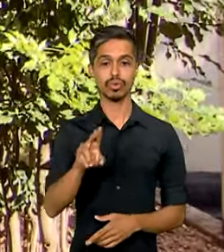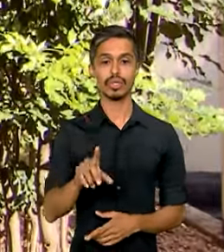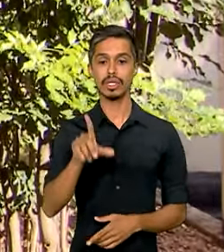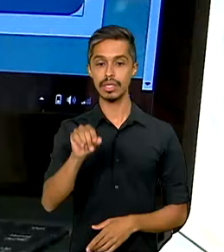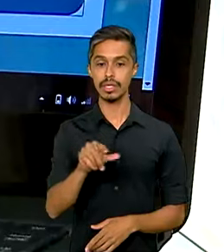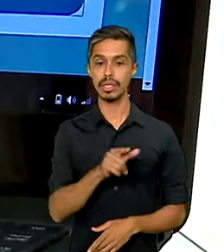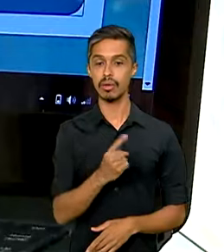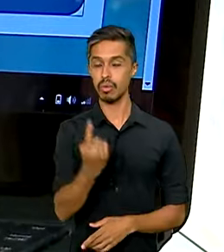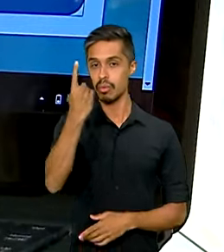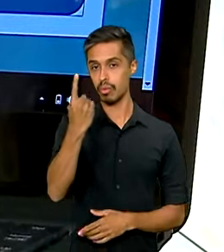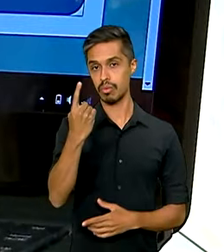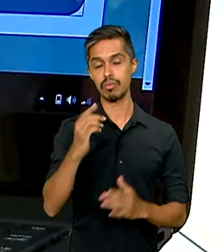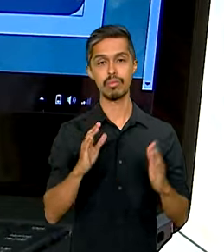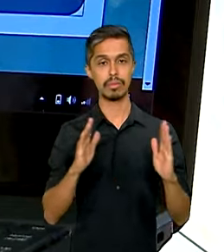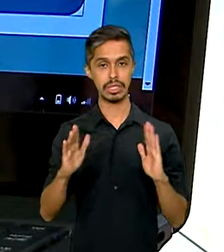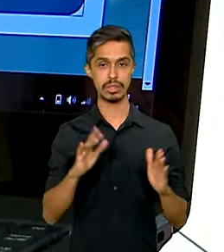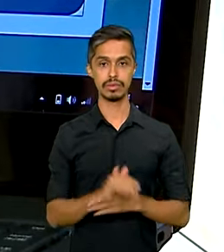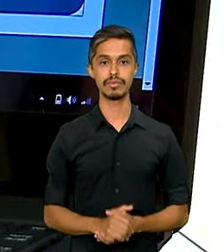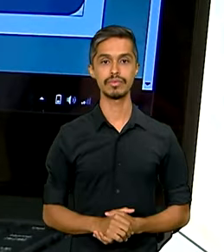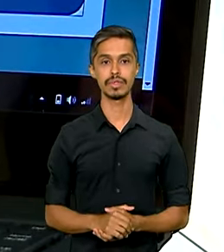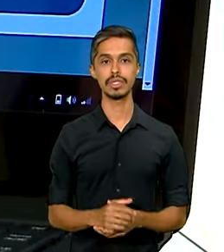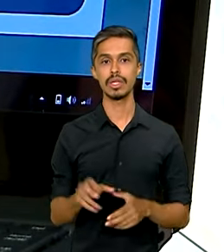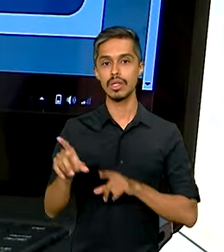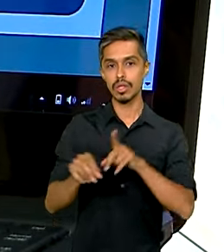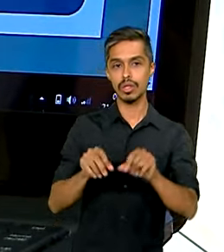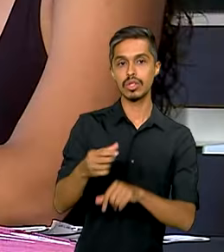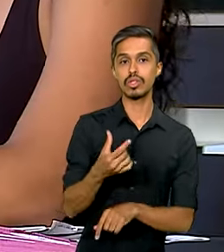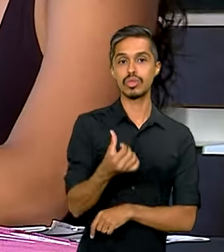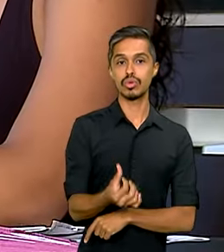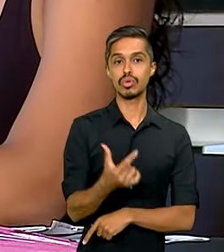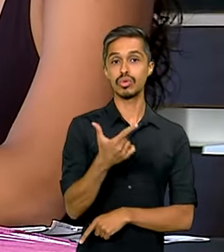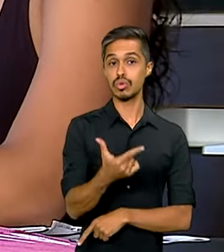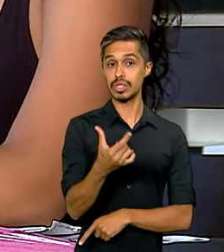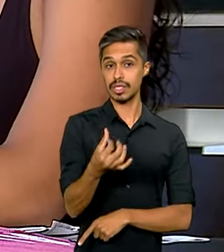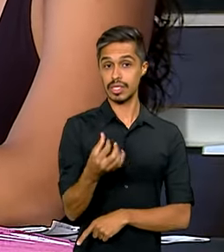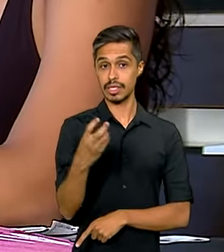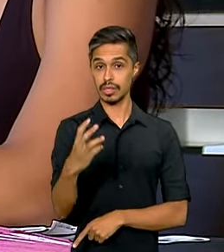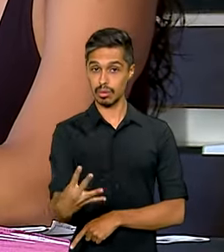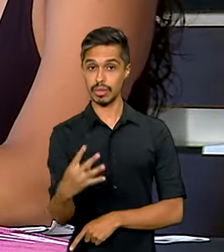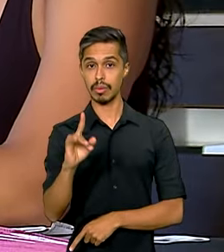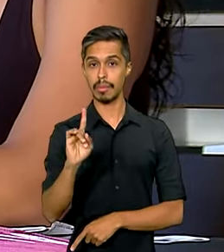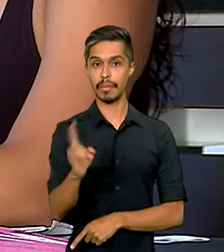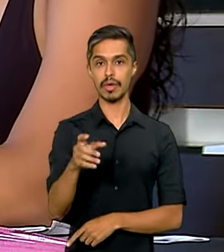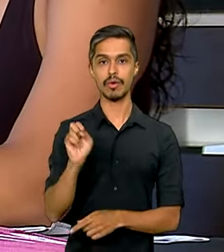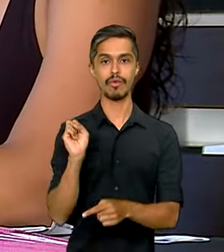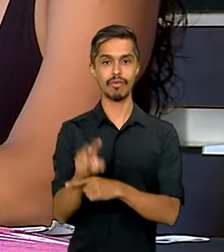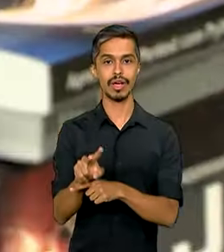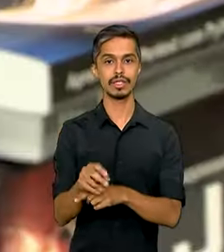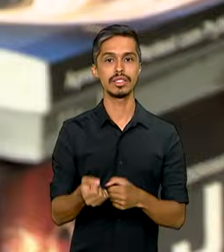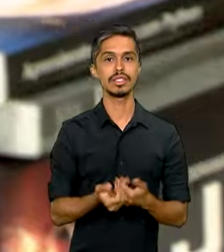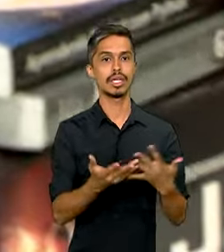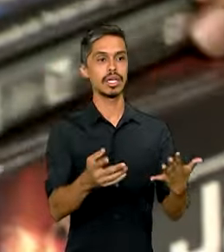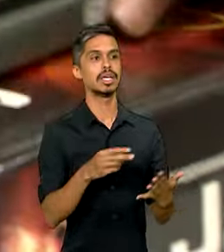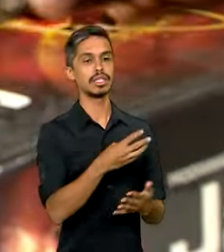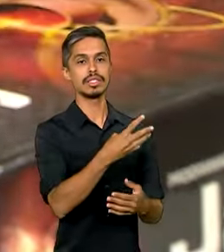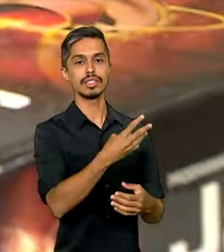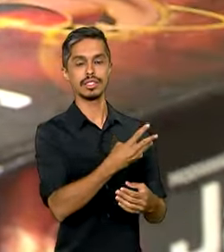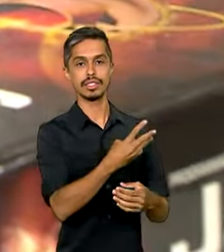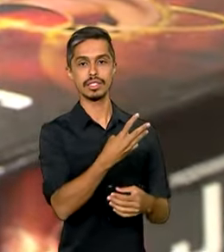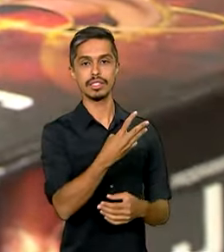edição por ano. A seleção vai ofertar 264 mil vagas, distribuídas em 127